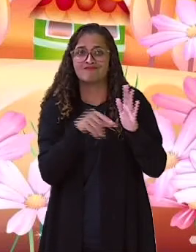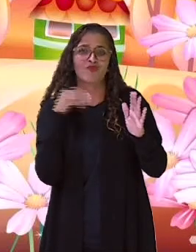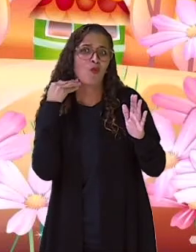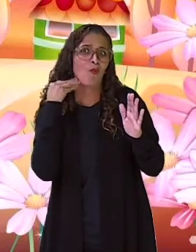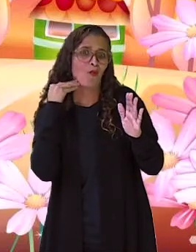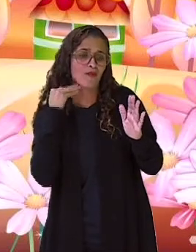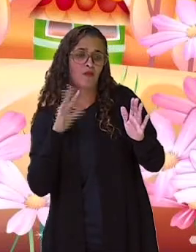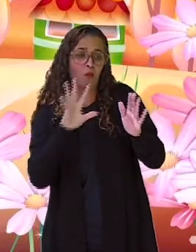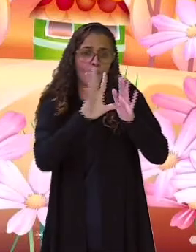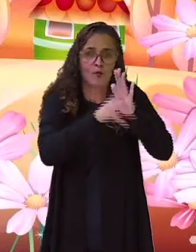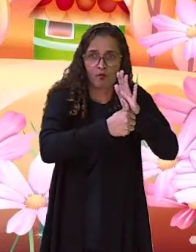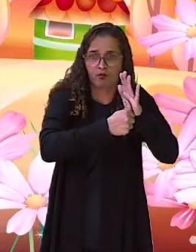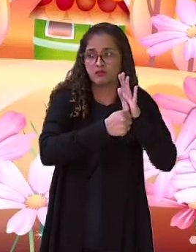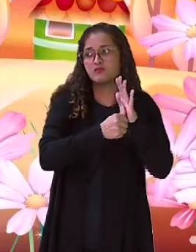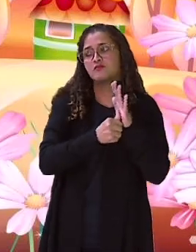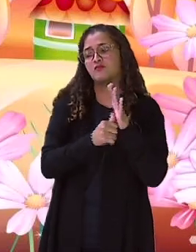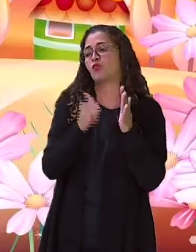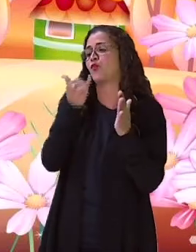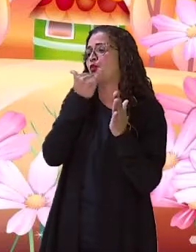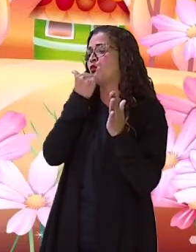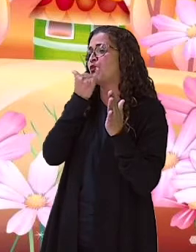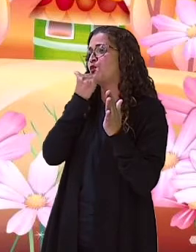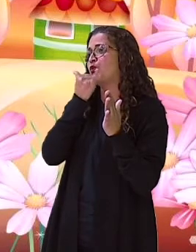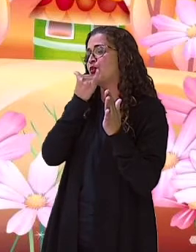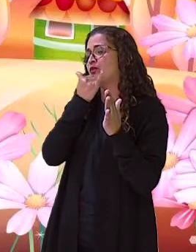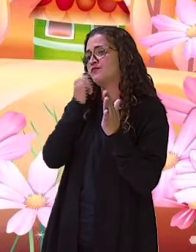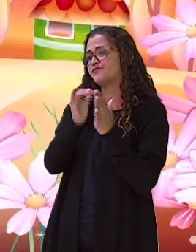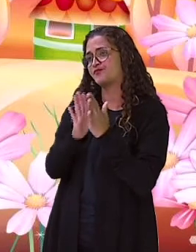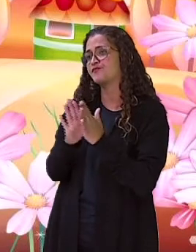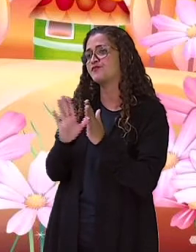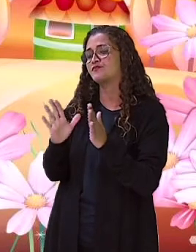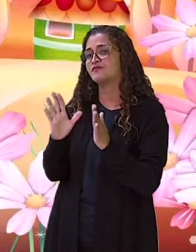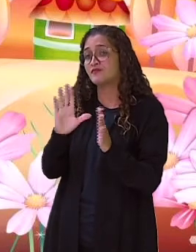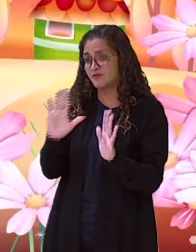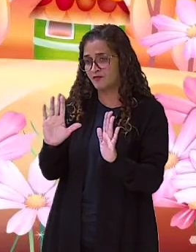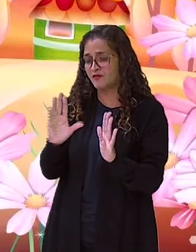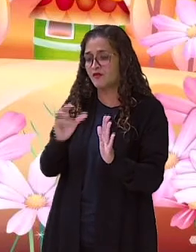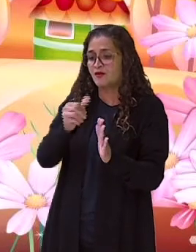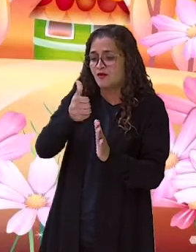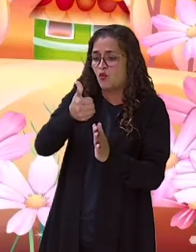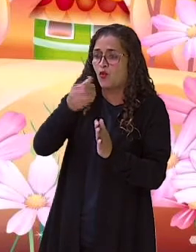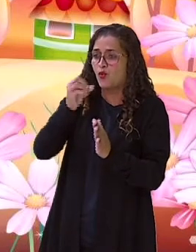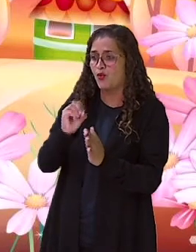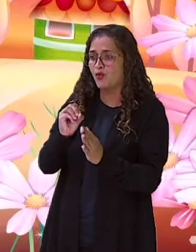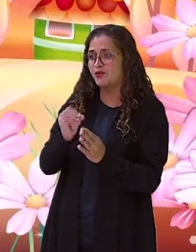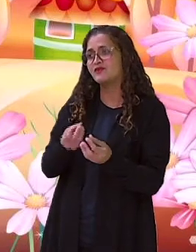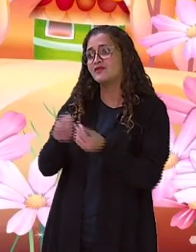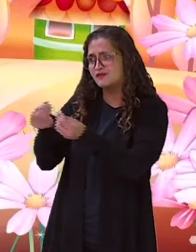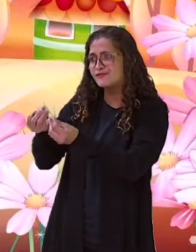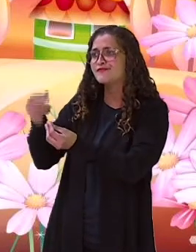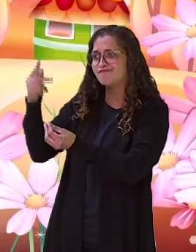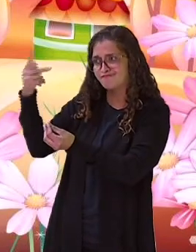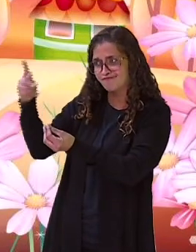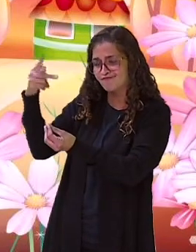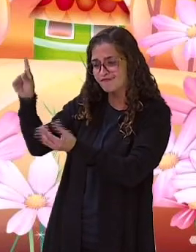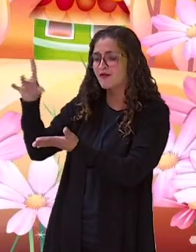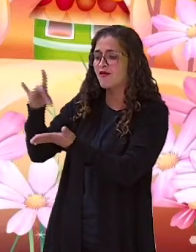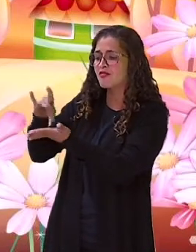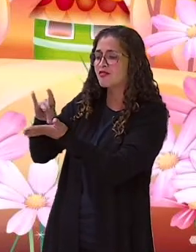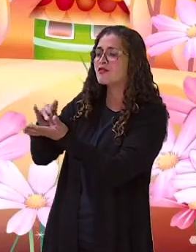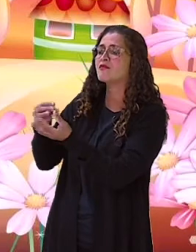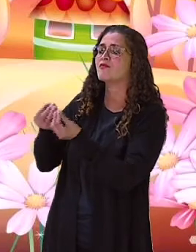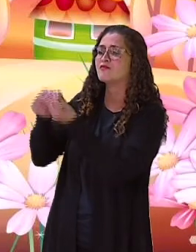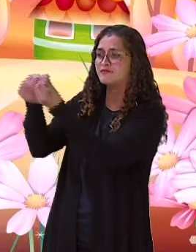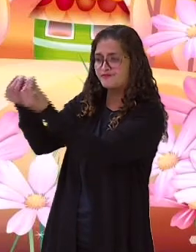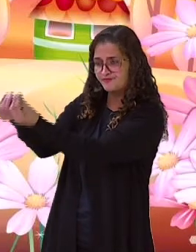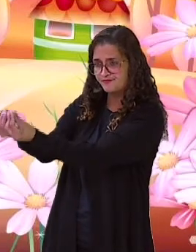Lamento o que aconteceu. Peço desculpas. As dez moedas eram mesmo suas. Aqui estão